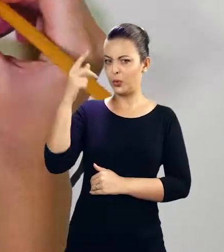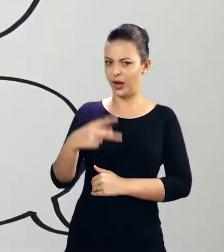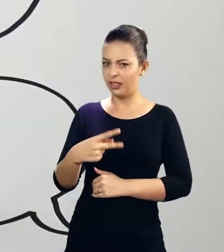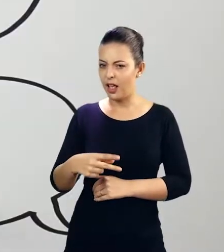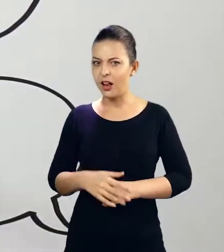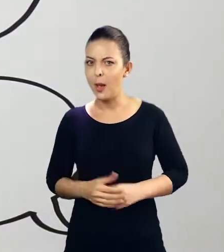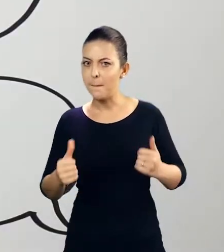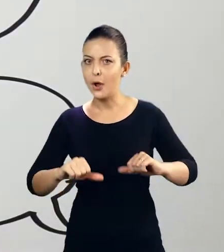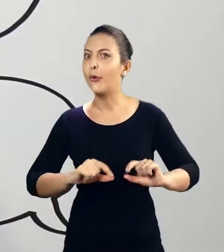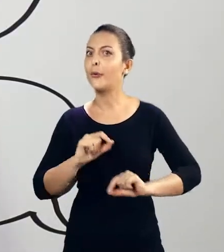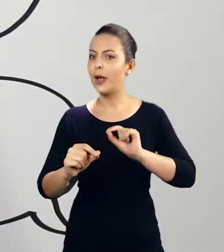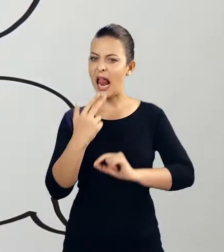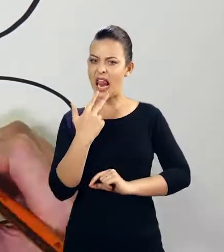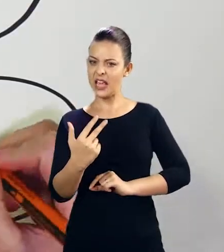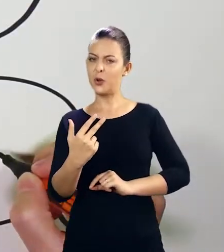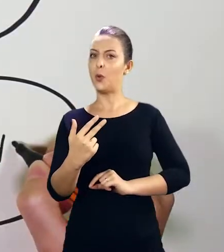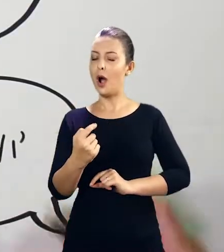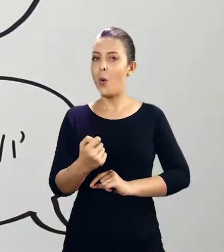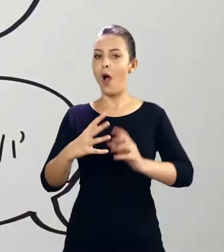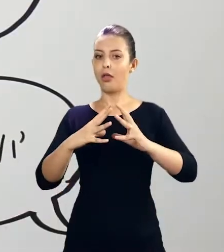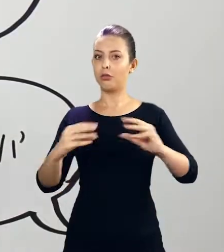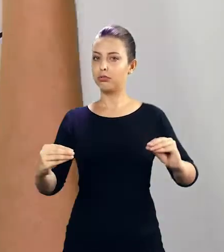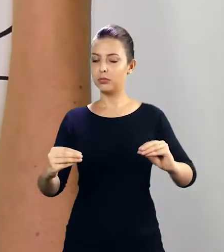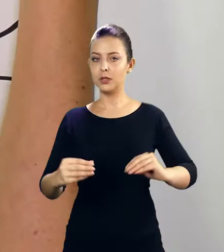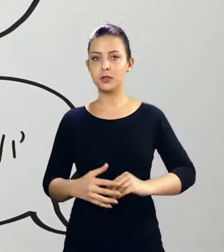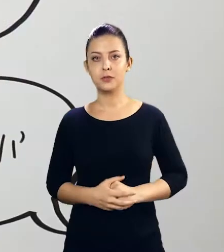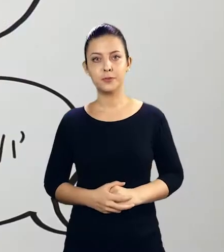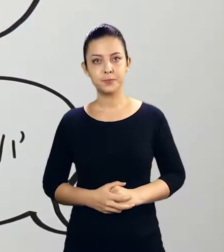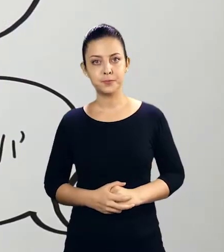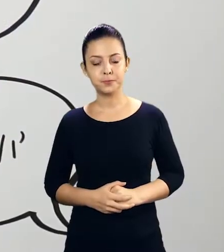E o pior, até mesmo sua língua corre o risco de sumir.